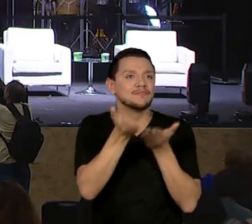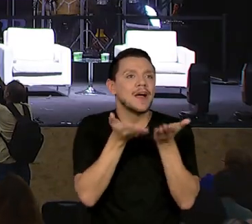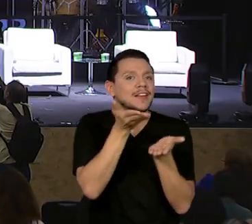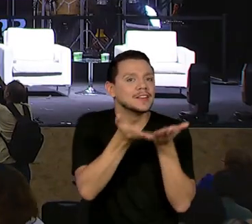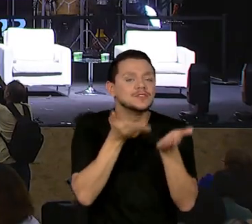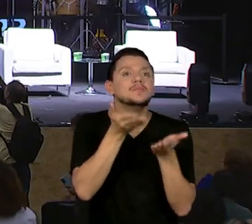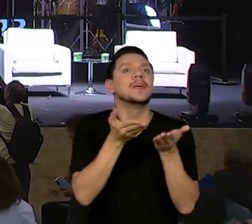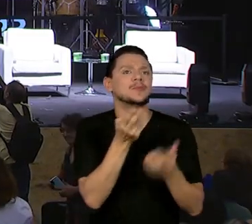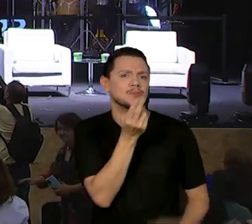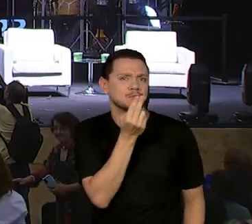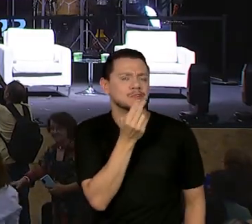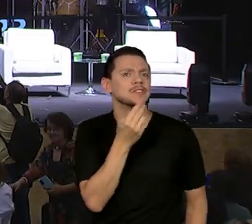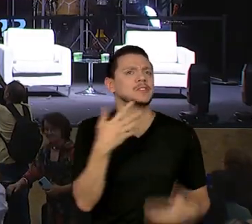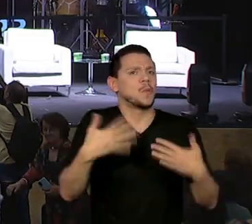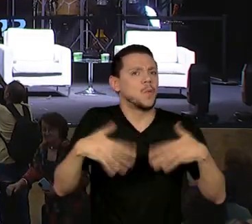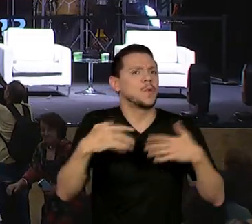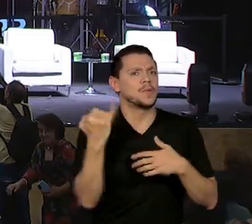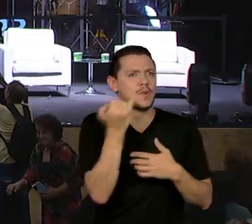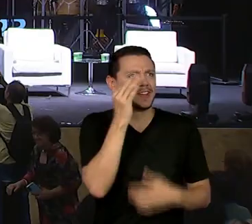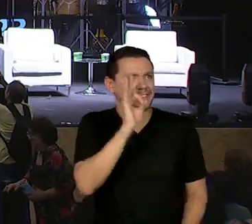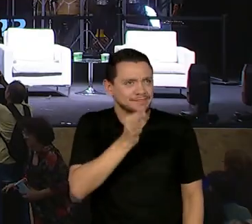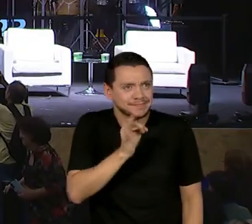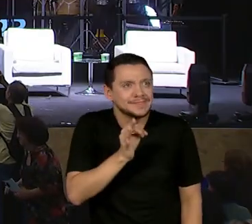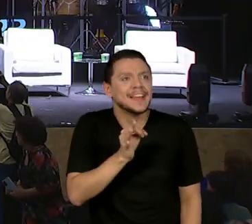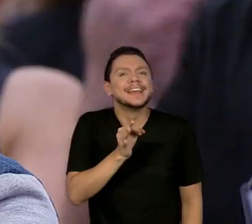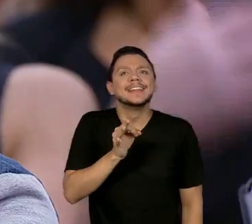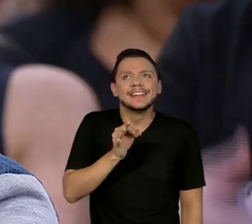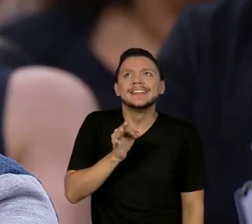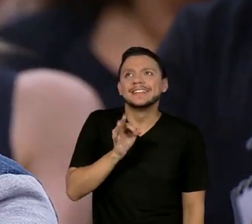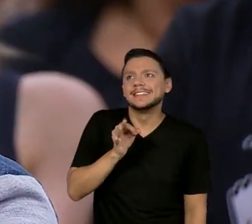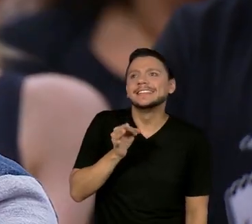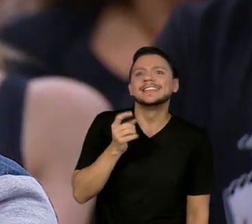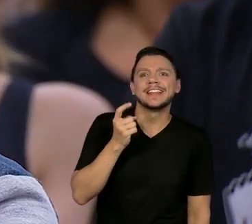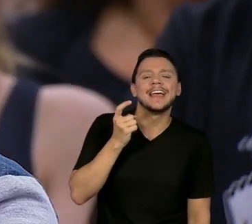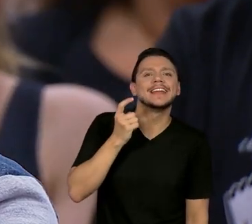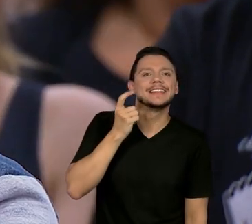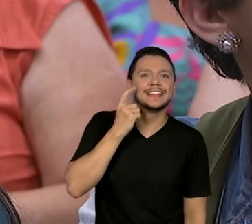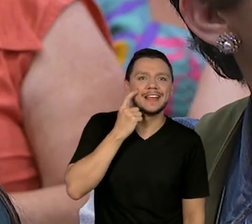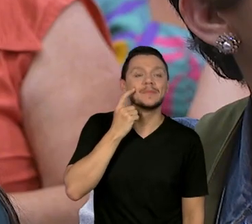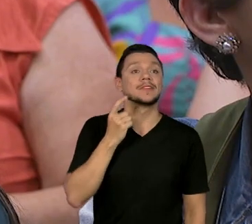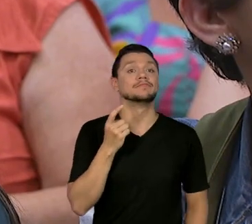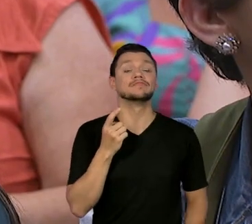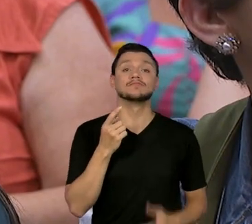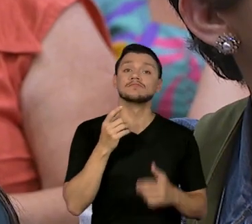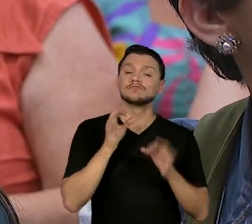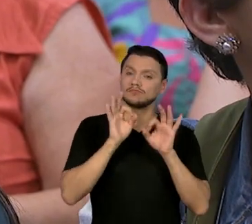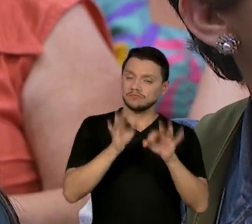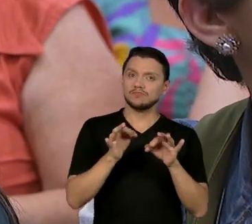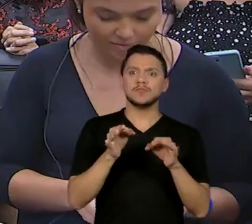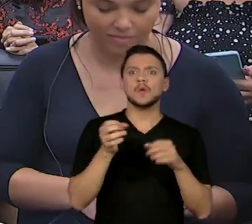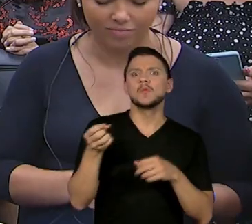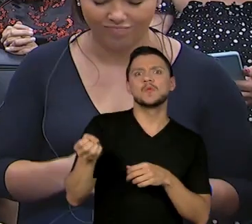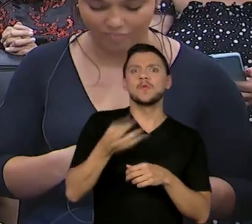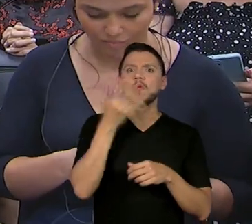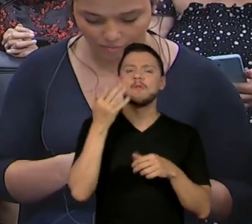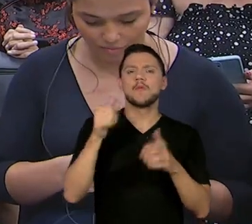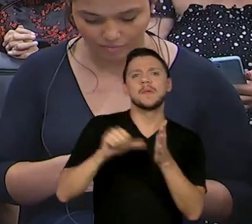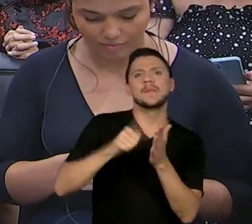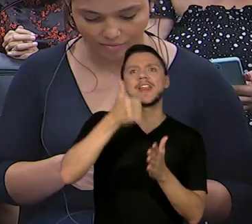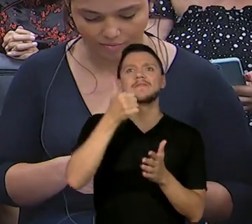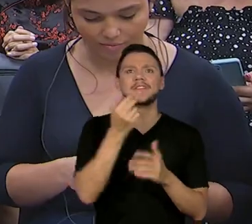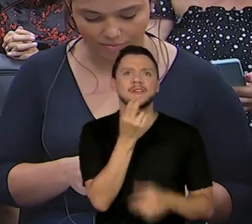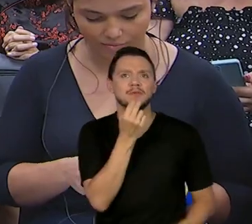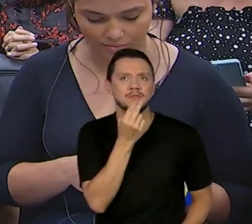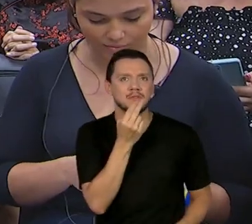Débora? É verdade. E é a grande novidade, né? A grande estreia do prêmio neste ano, nesta edição,